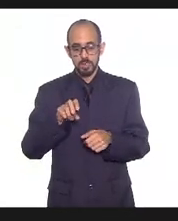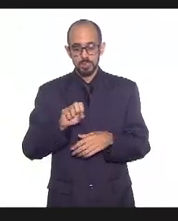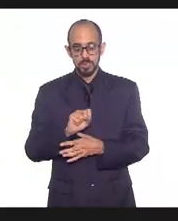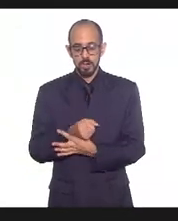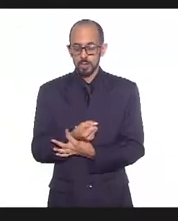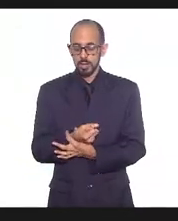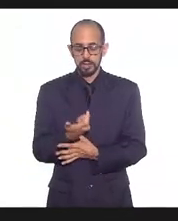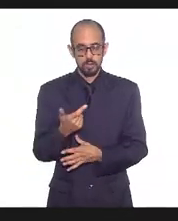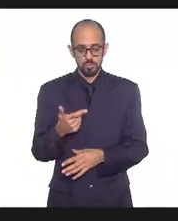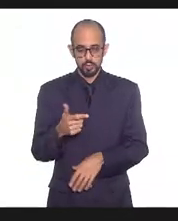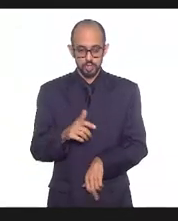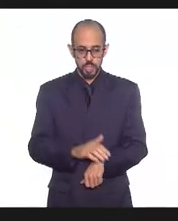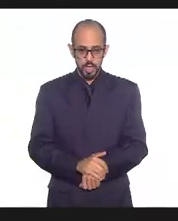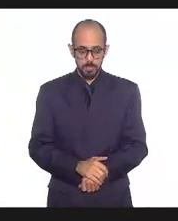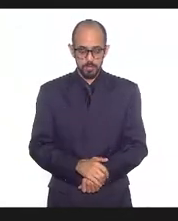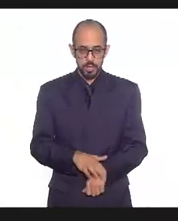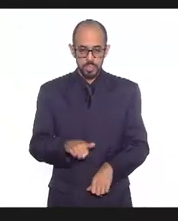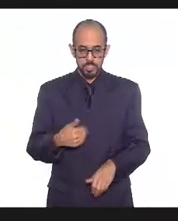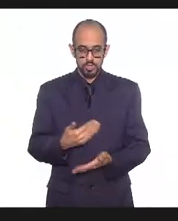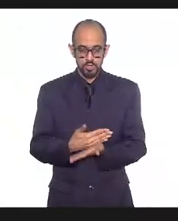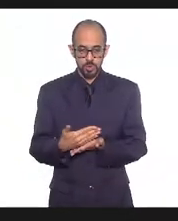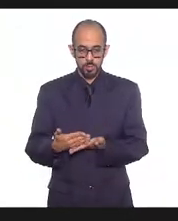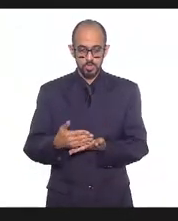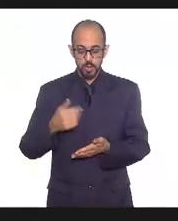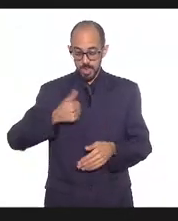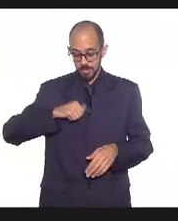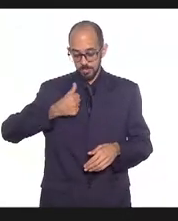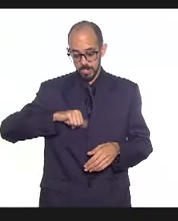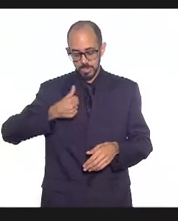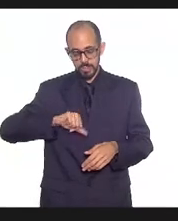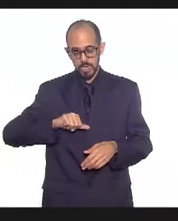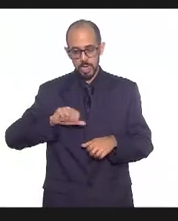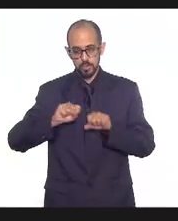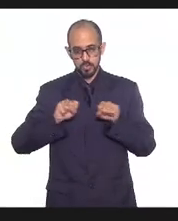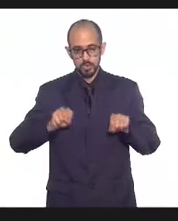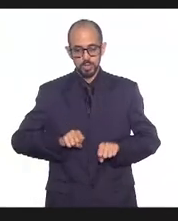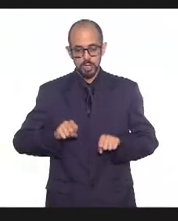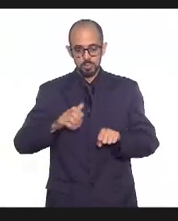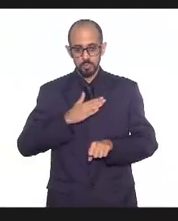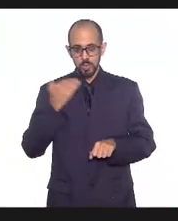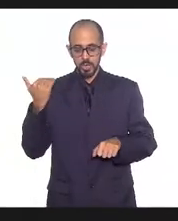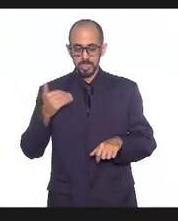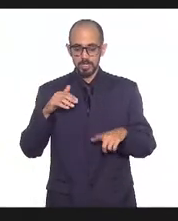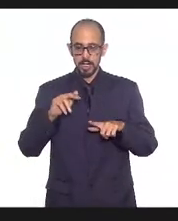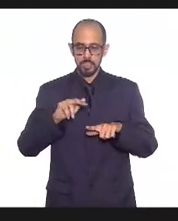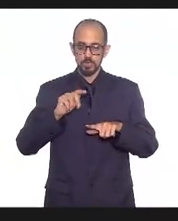então a gente começou a avaliar o sistema de mortalidade já que a gente não tinha um preenchimento tão